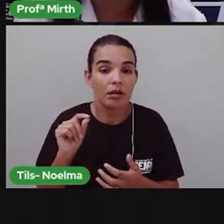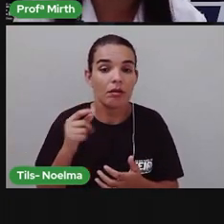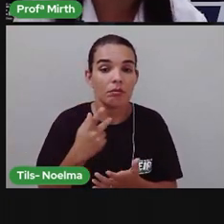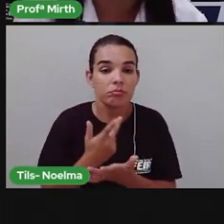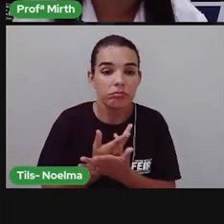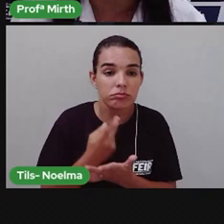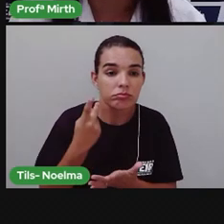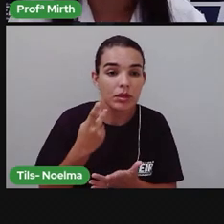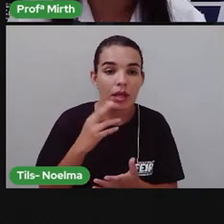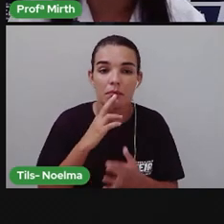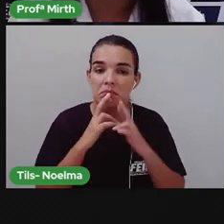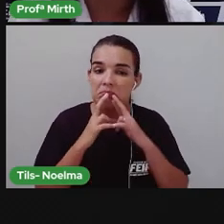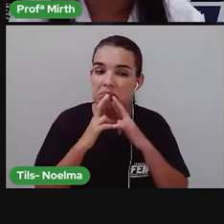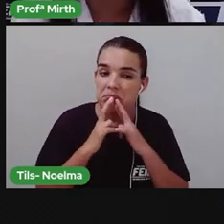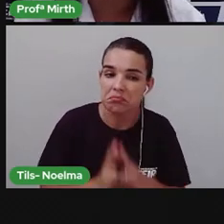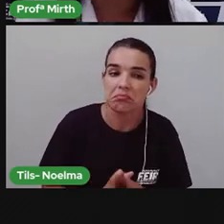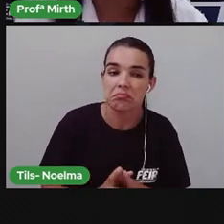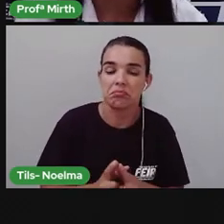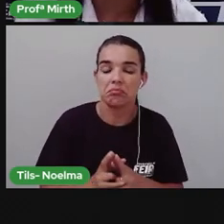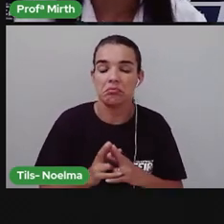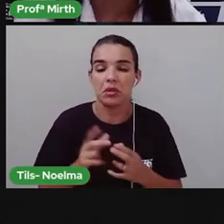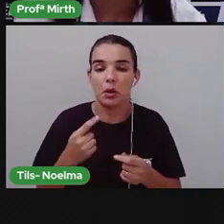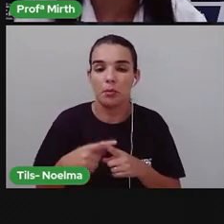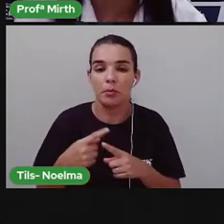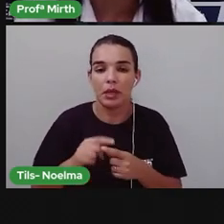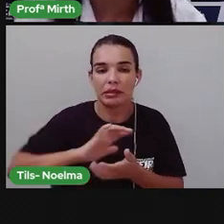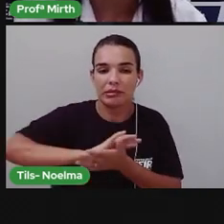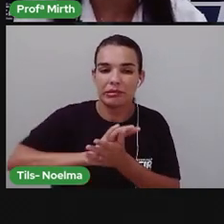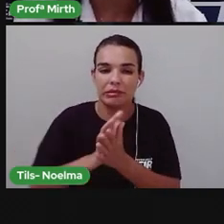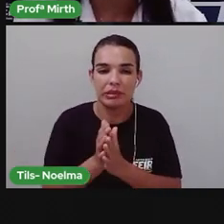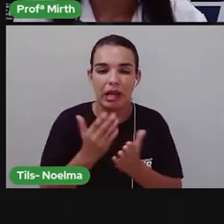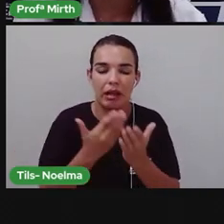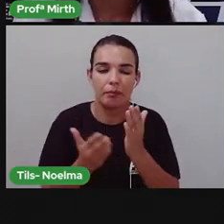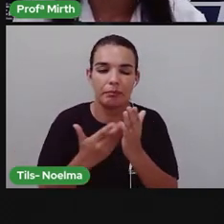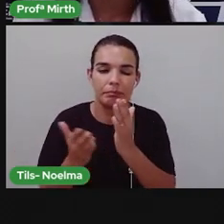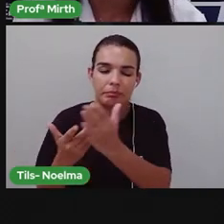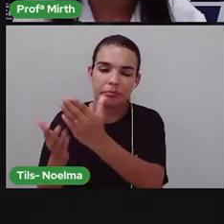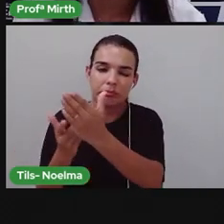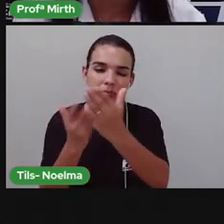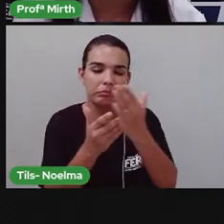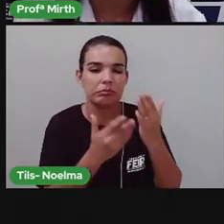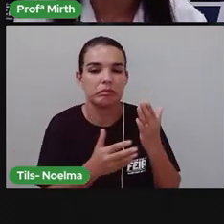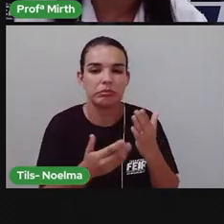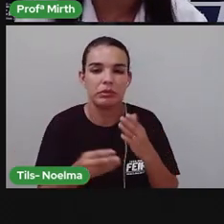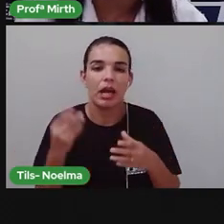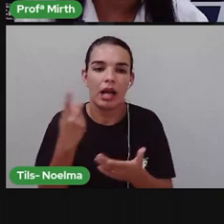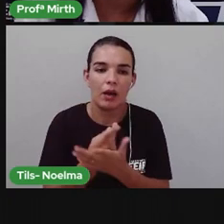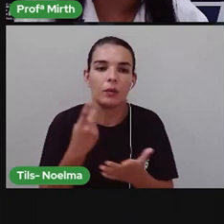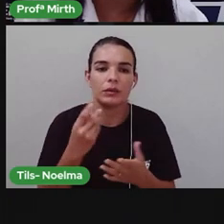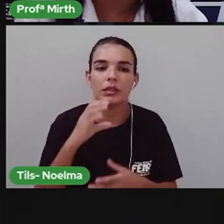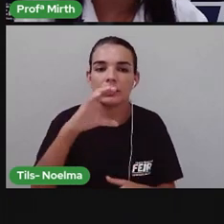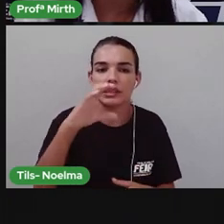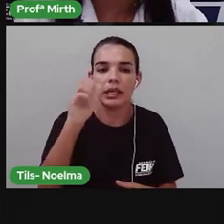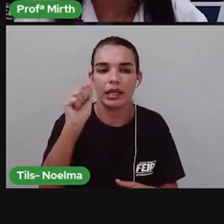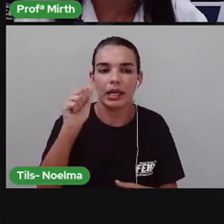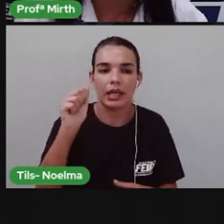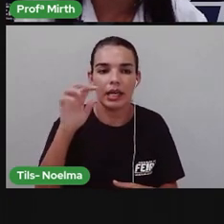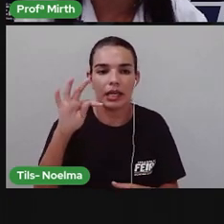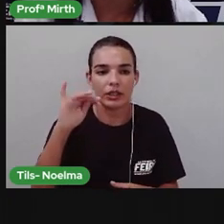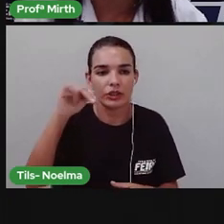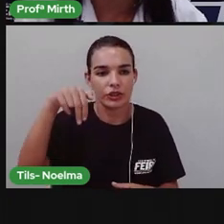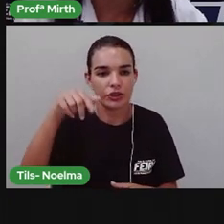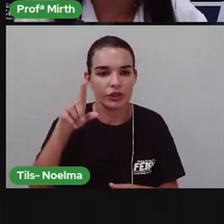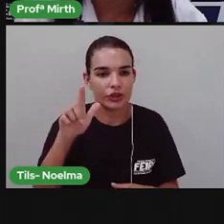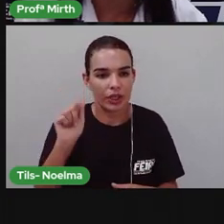desmatamento No caso A desertificação Acontece aí No Na caatinga A fauna Possui